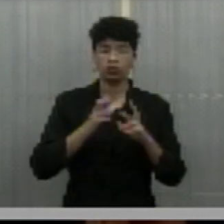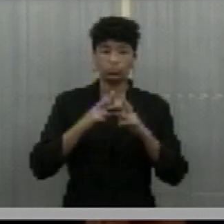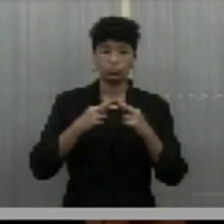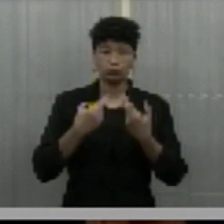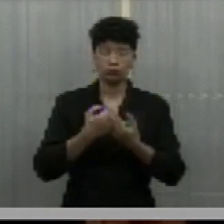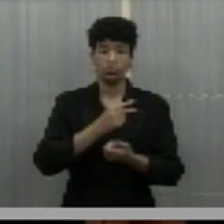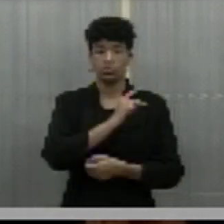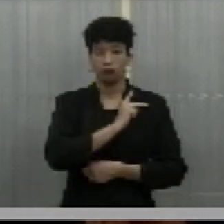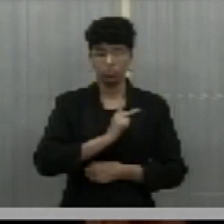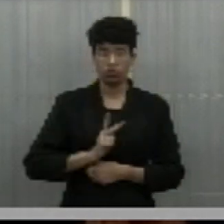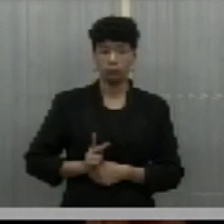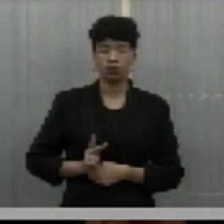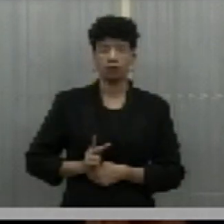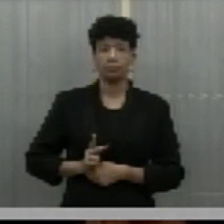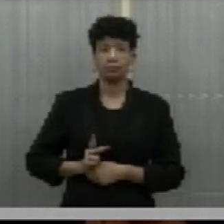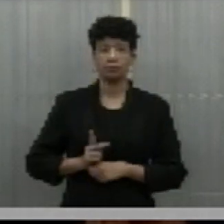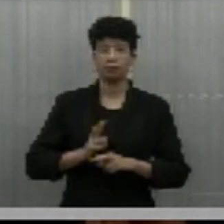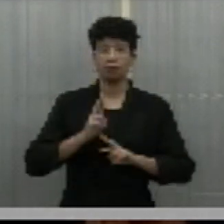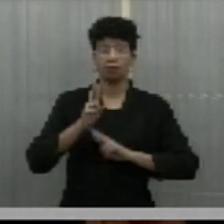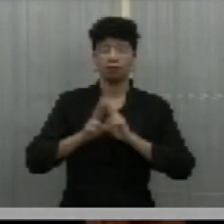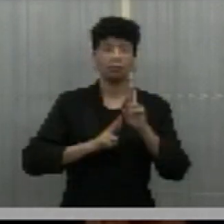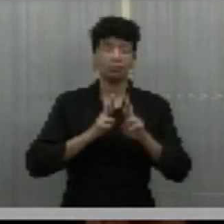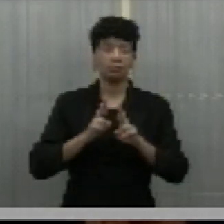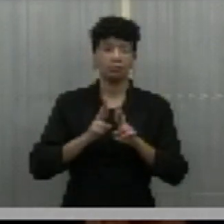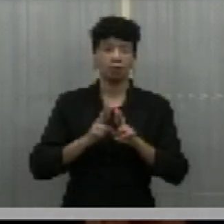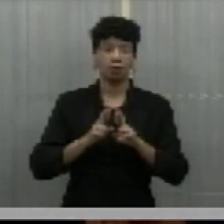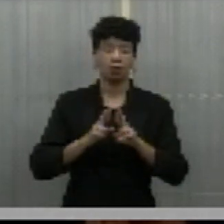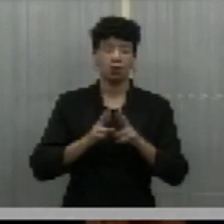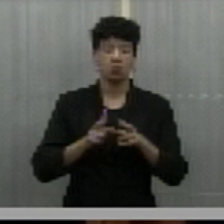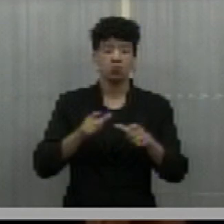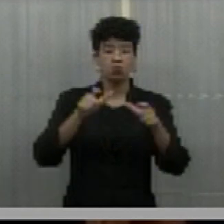pública em relação ao banco de ração